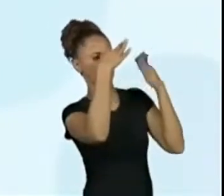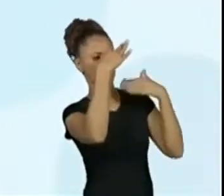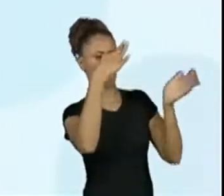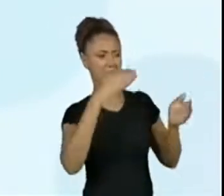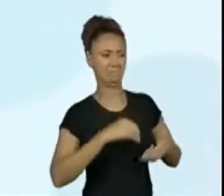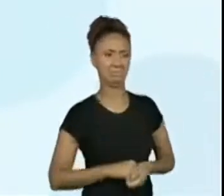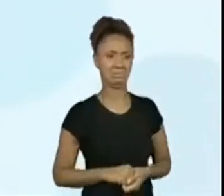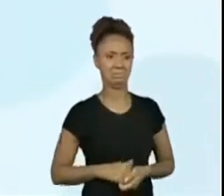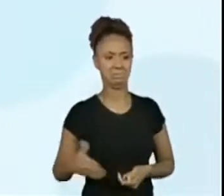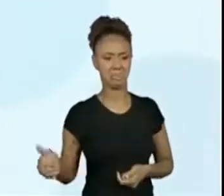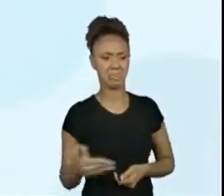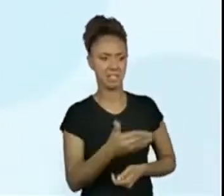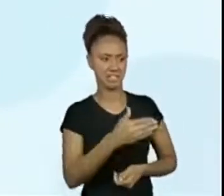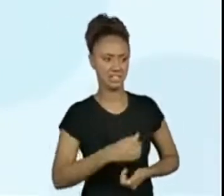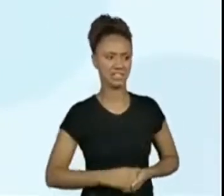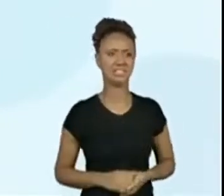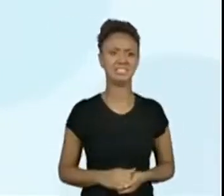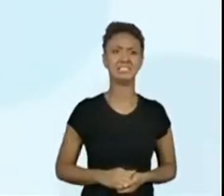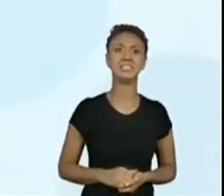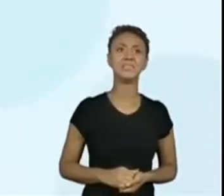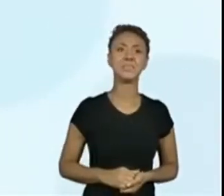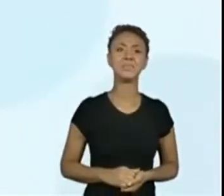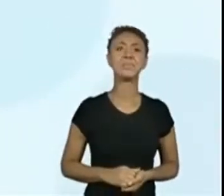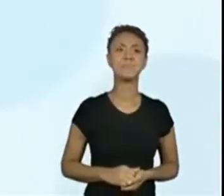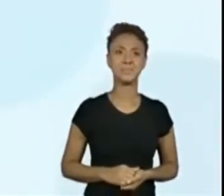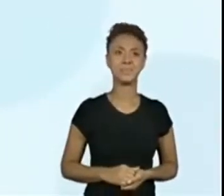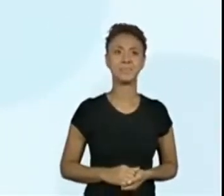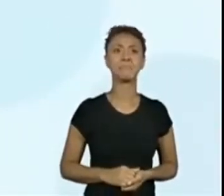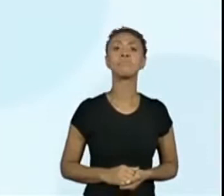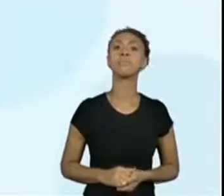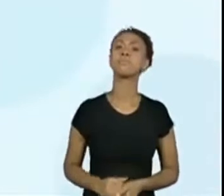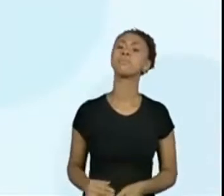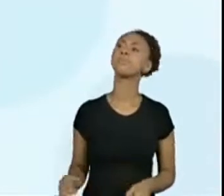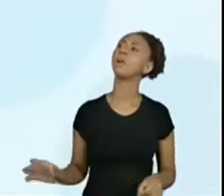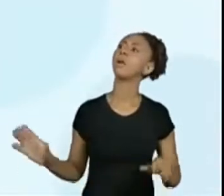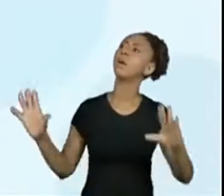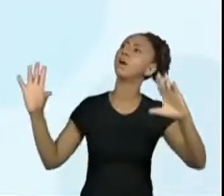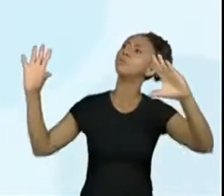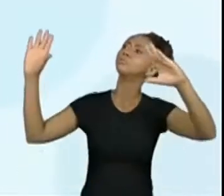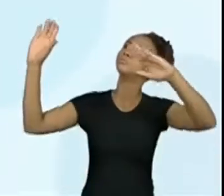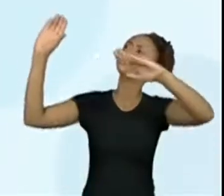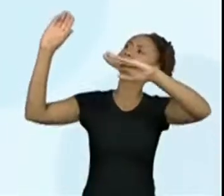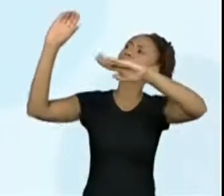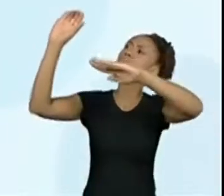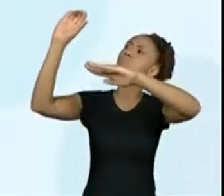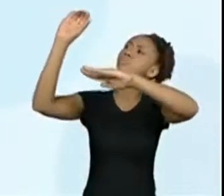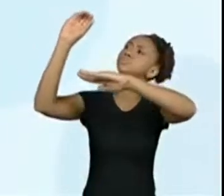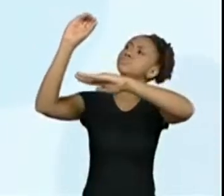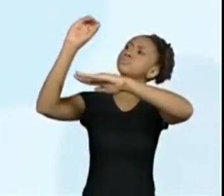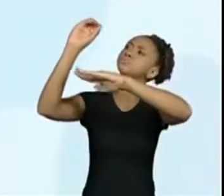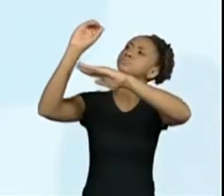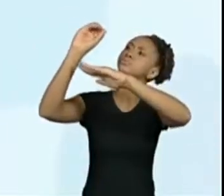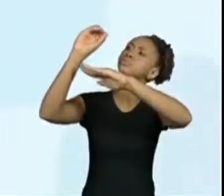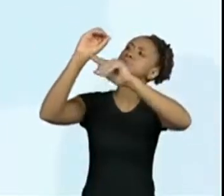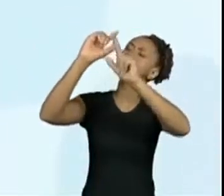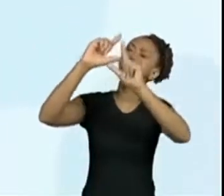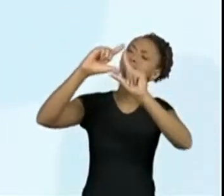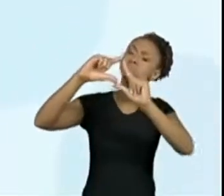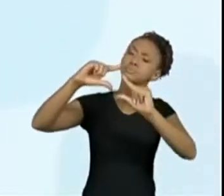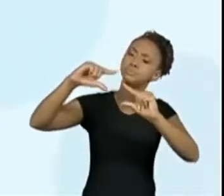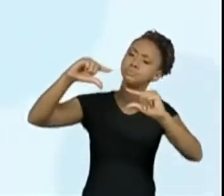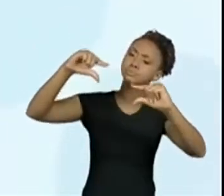Vamos para a oitava. A noite foi embora, lá do fundo do quintal. Esqueceu a lua cheia,